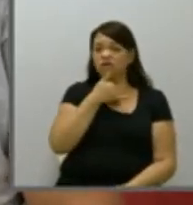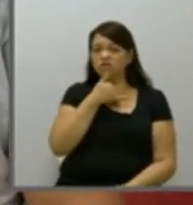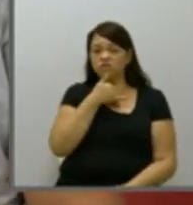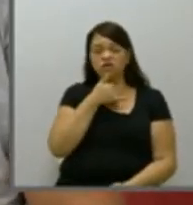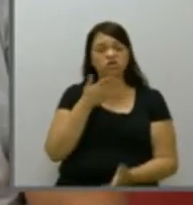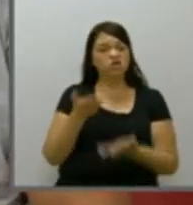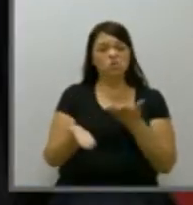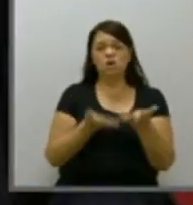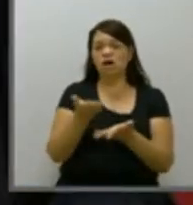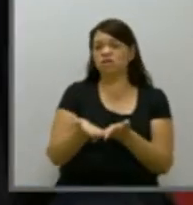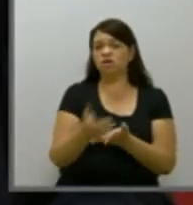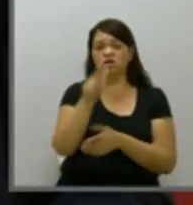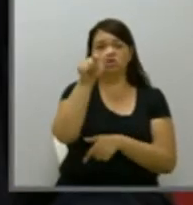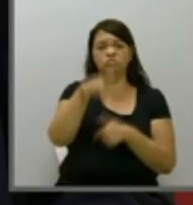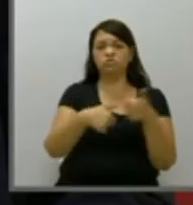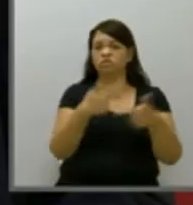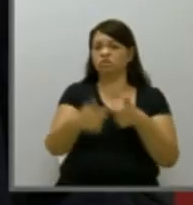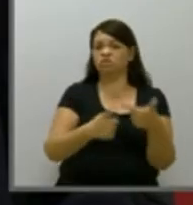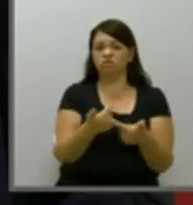trabalhadores em Gravataí.